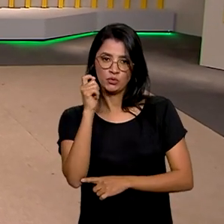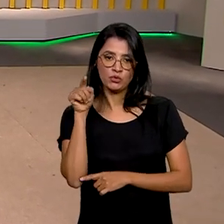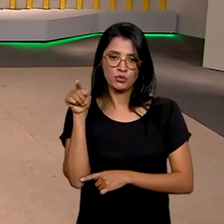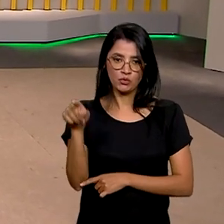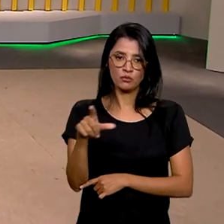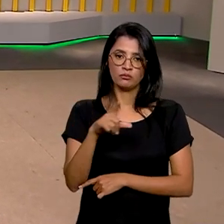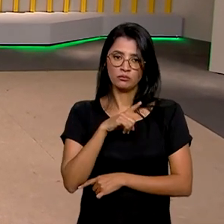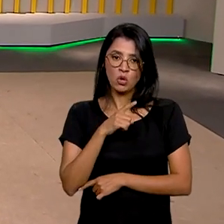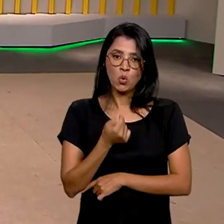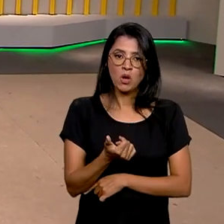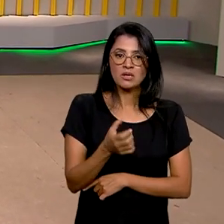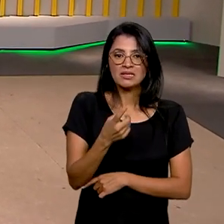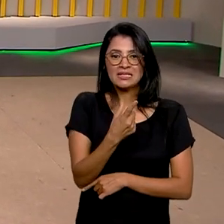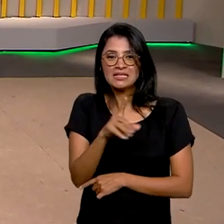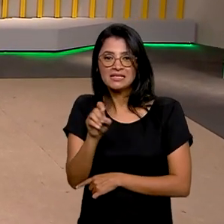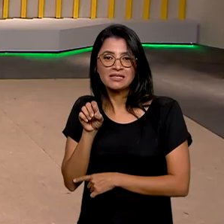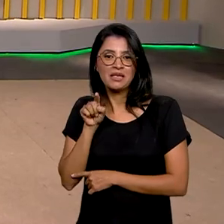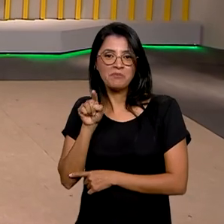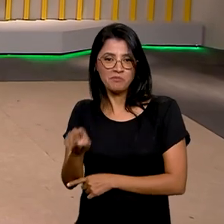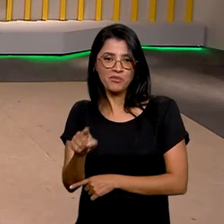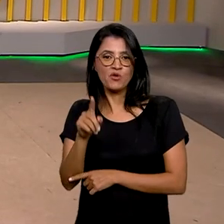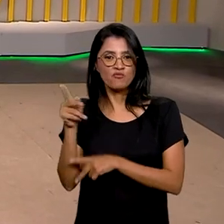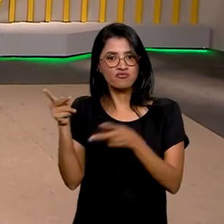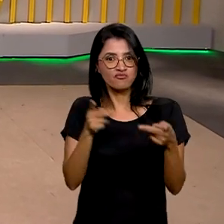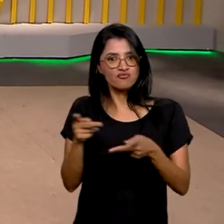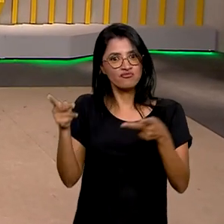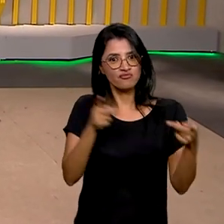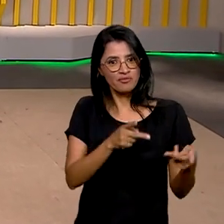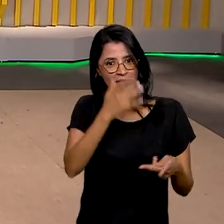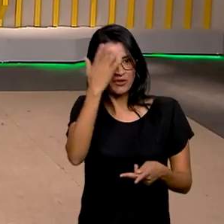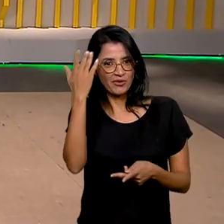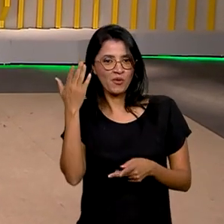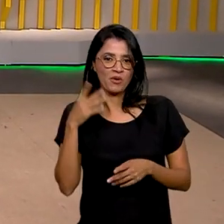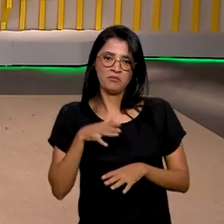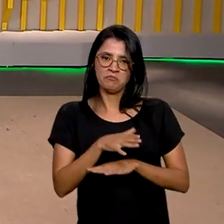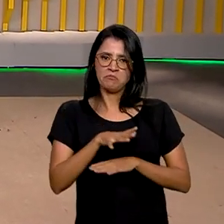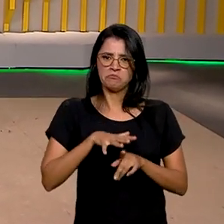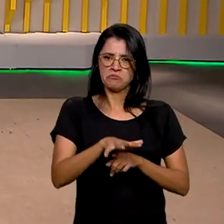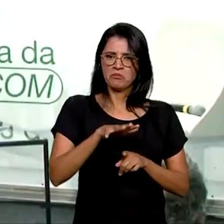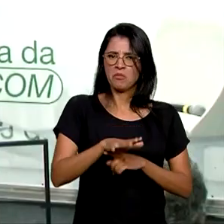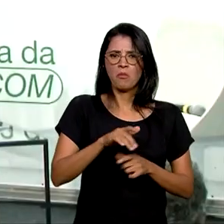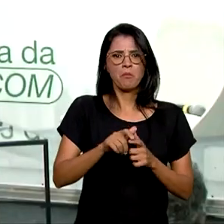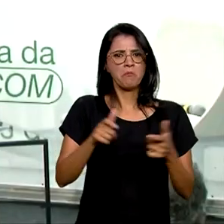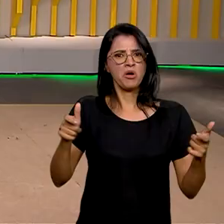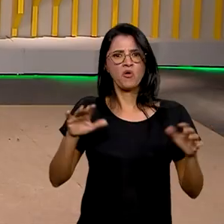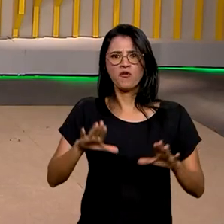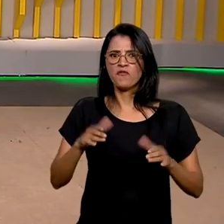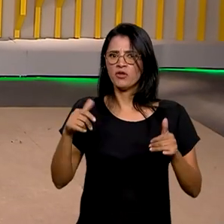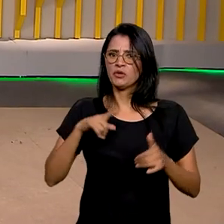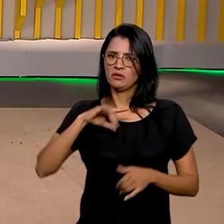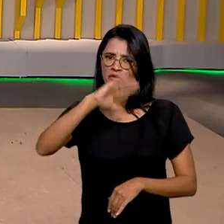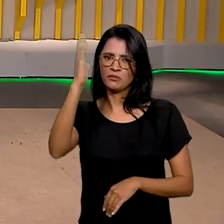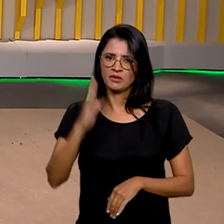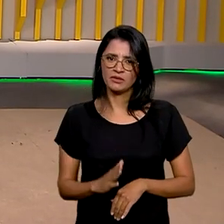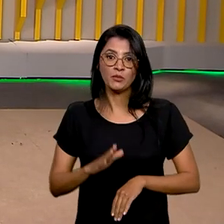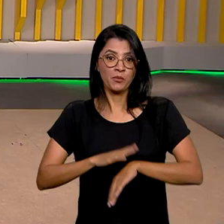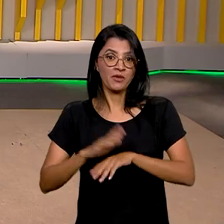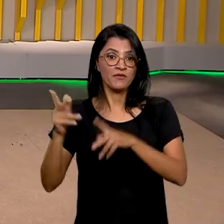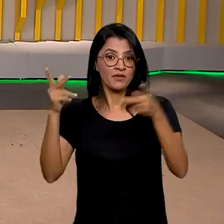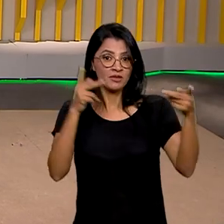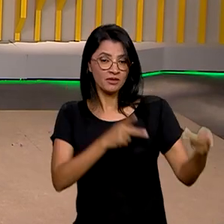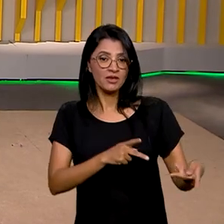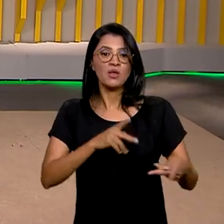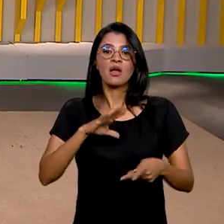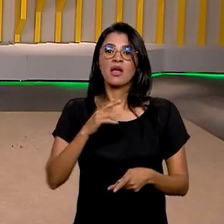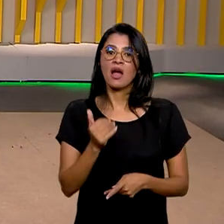Com quase 100 mil visitantes por dia, o evento é um dos maiores do Brasil. É, Gabi, durante a visita, Carlos Fávoro e